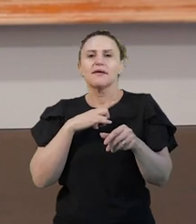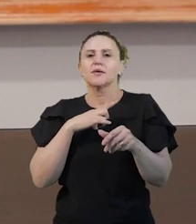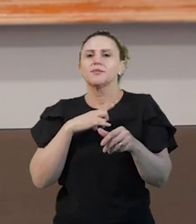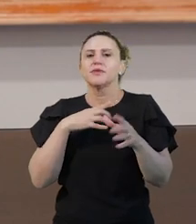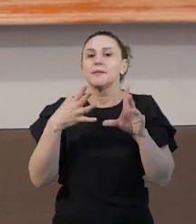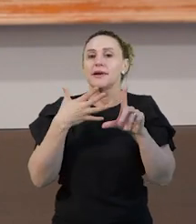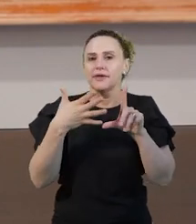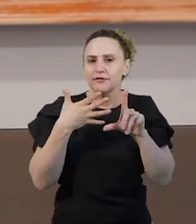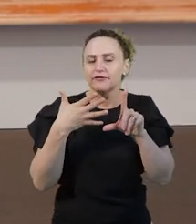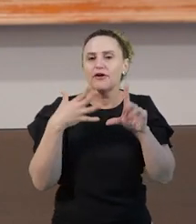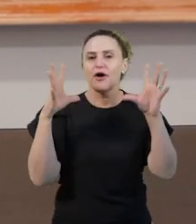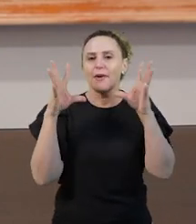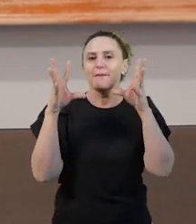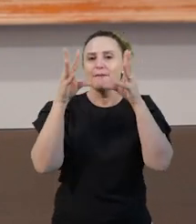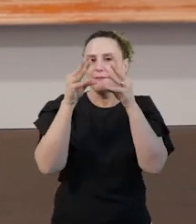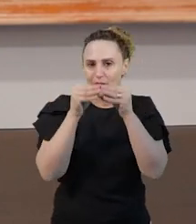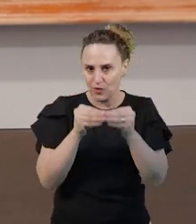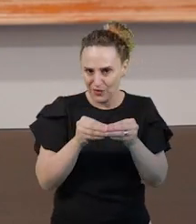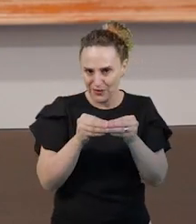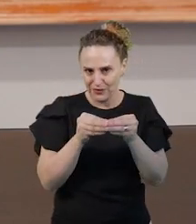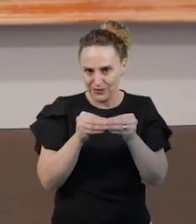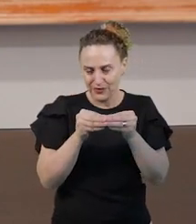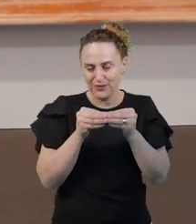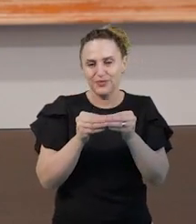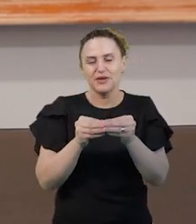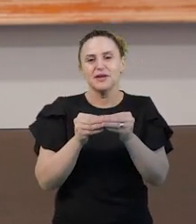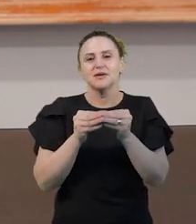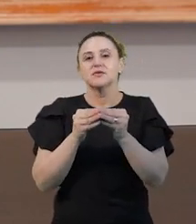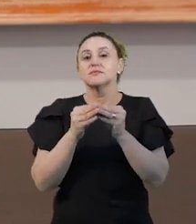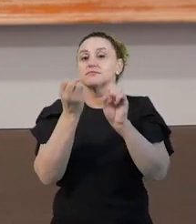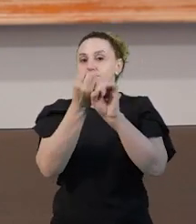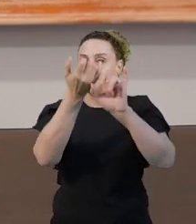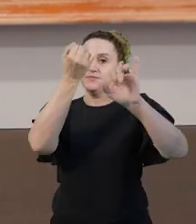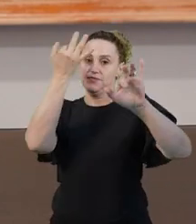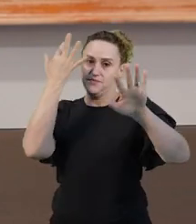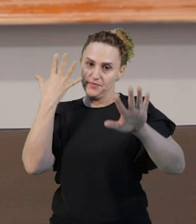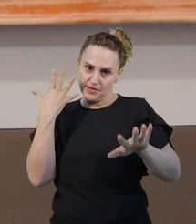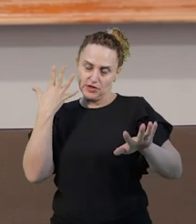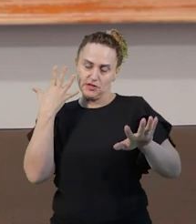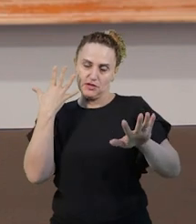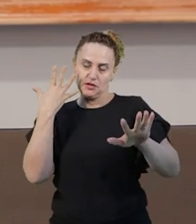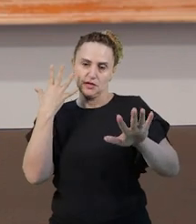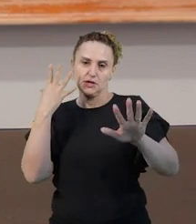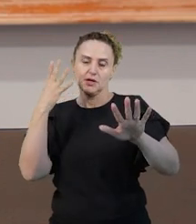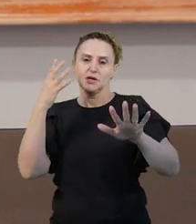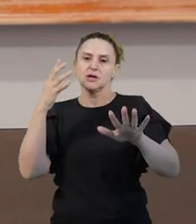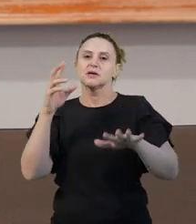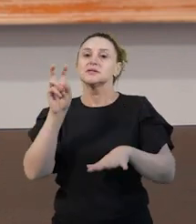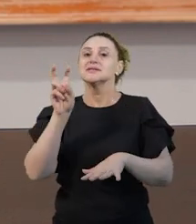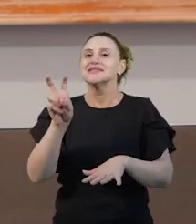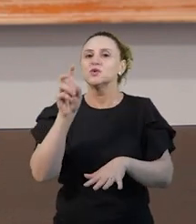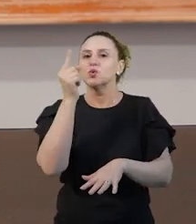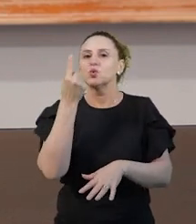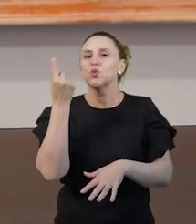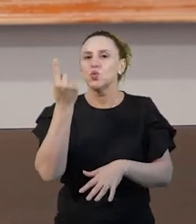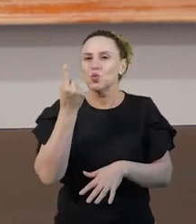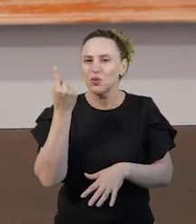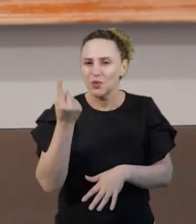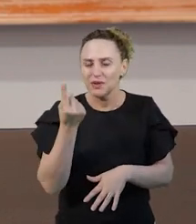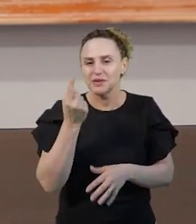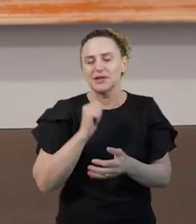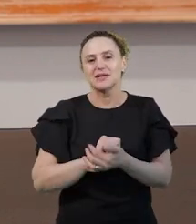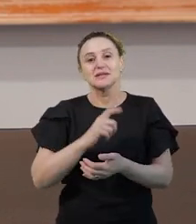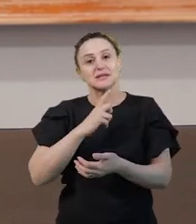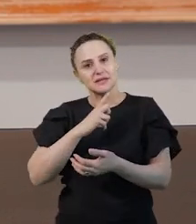plataforma Mudo, como nós estamos trabalhando com a modalidade à distância, com cinco unidades de autoestudo, que tem como